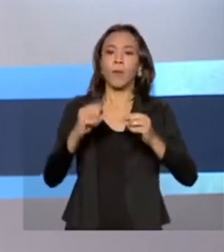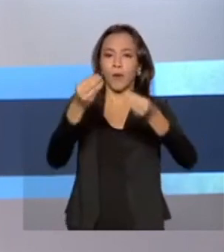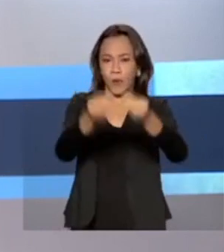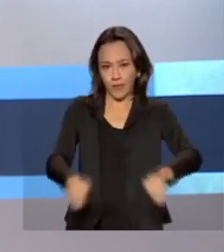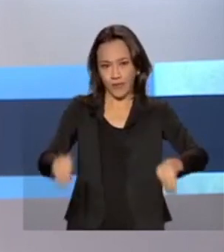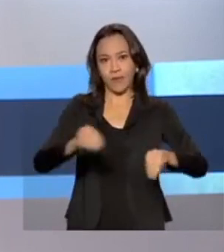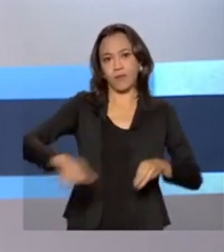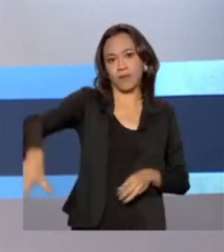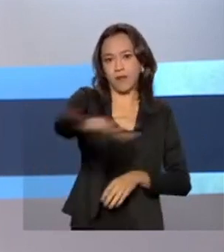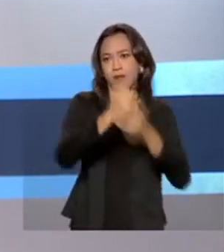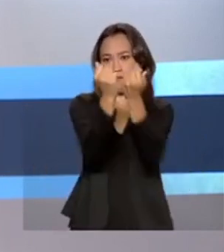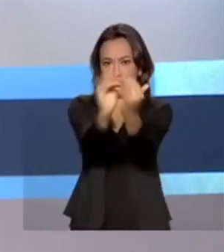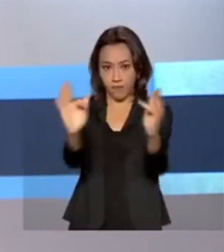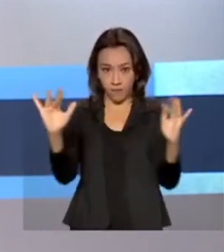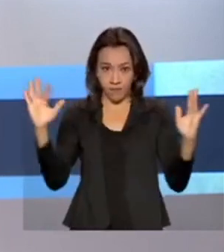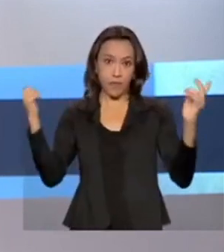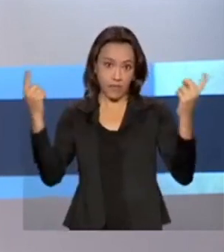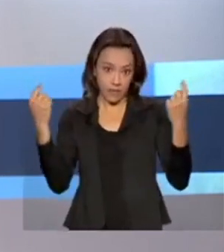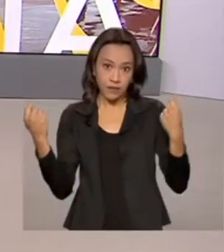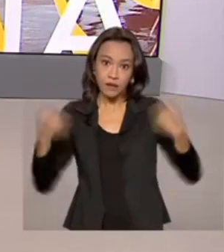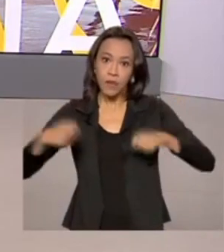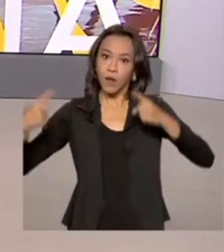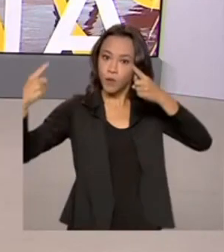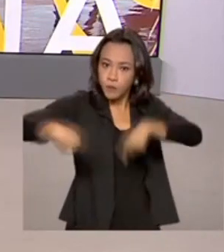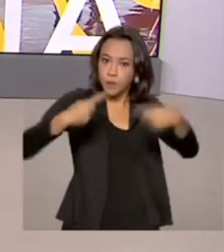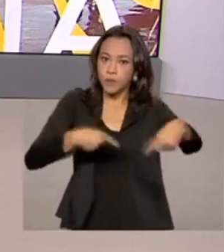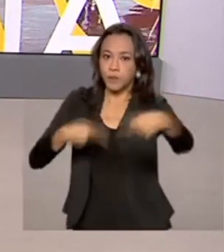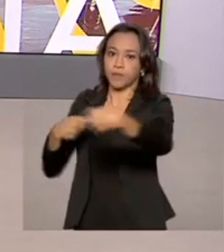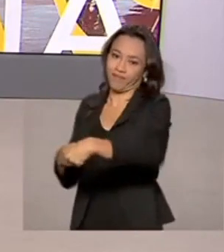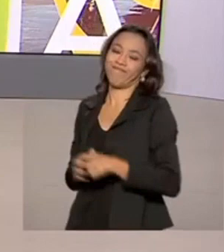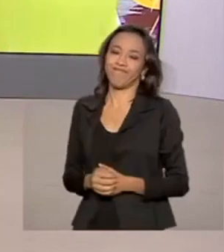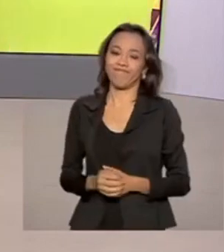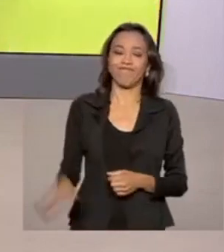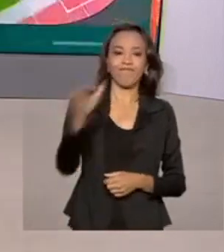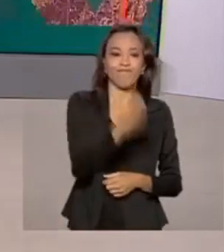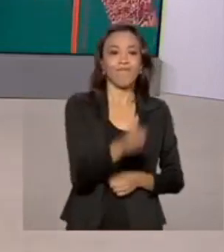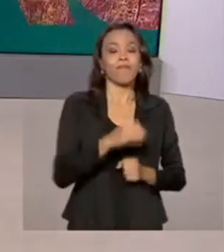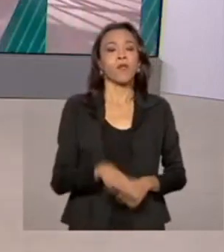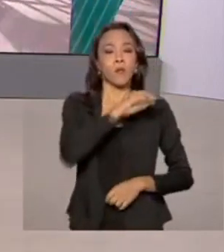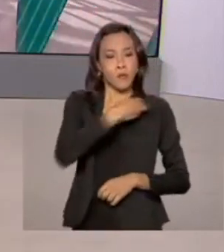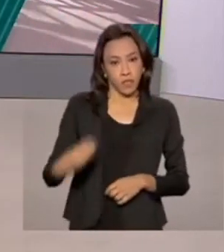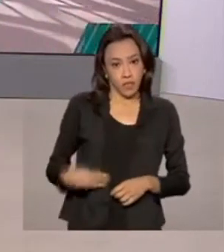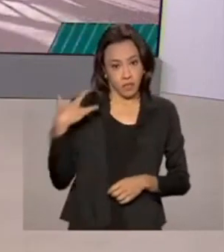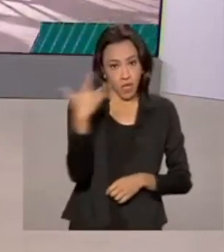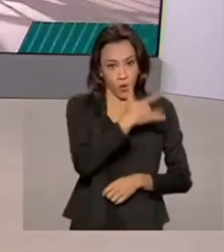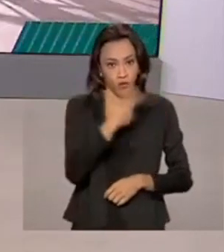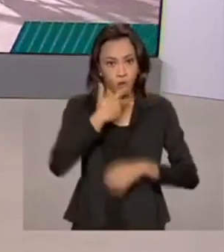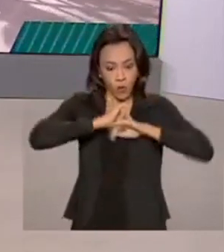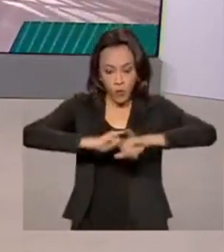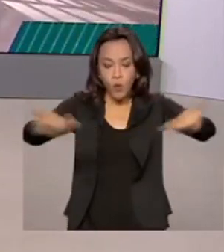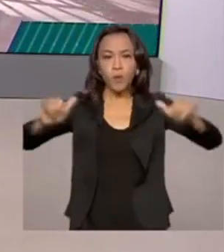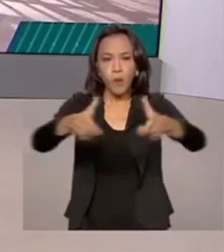e maior capacidade de competir no mercado. O ministro da Saúde defendeu que o avanço da vacinação está